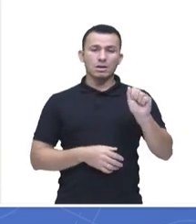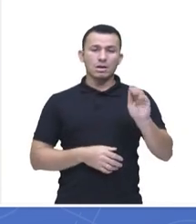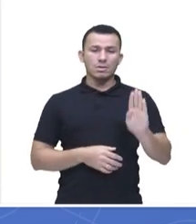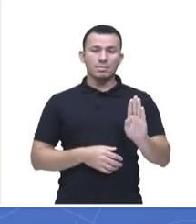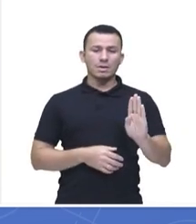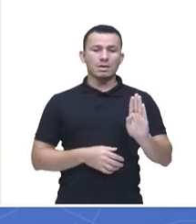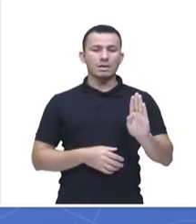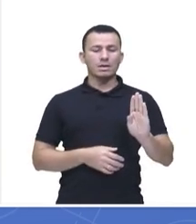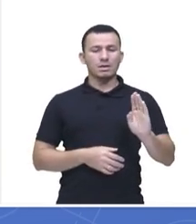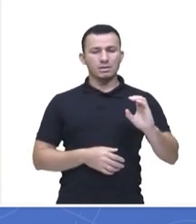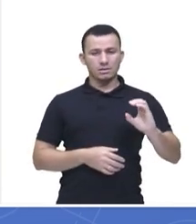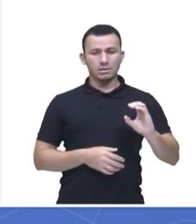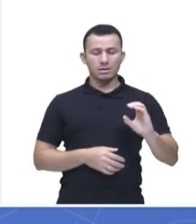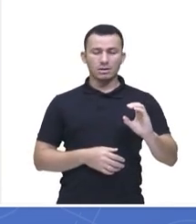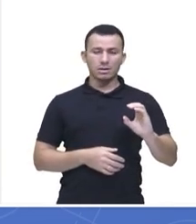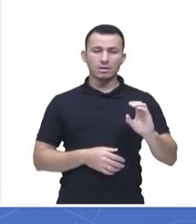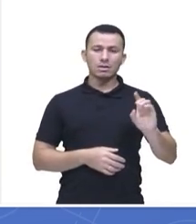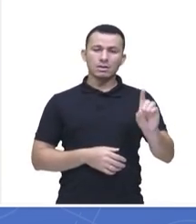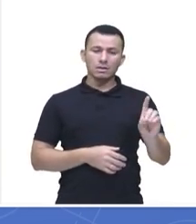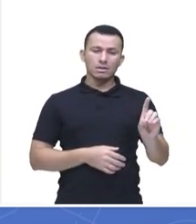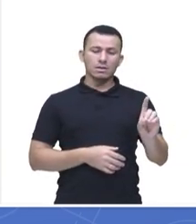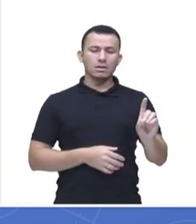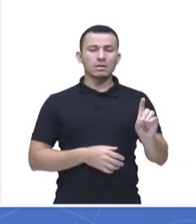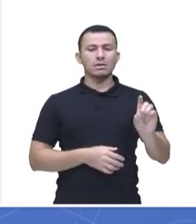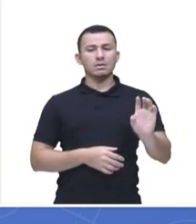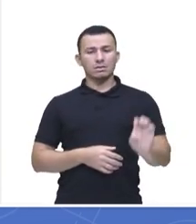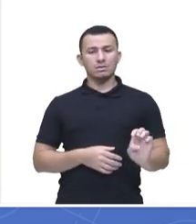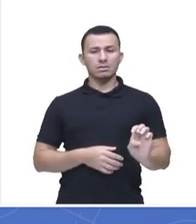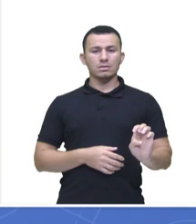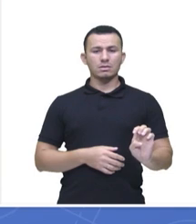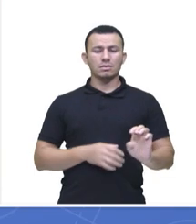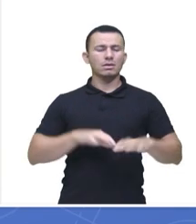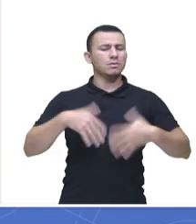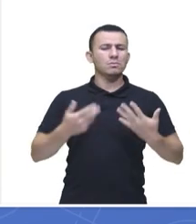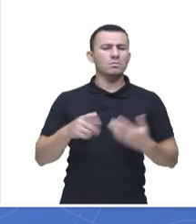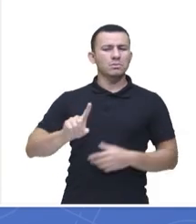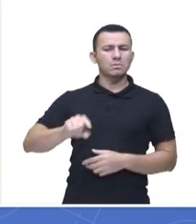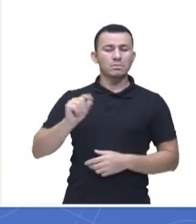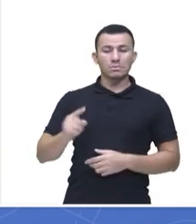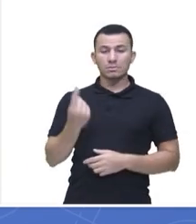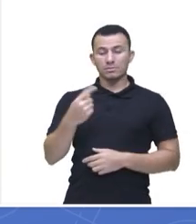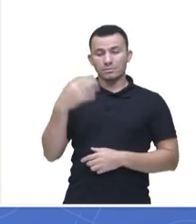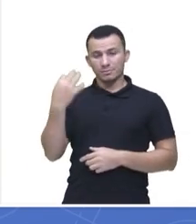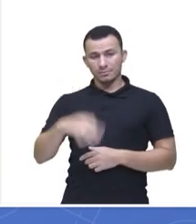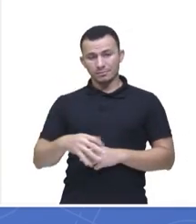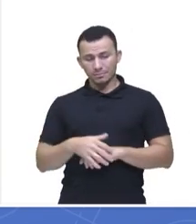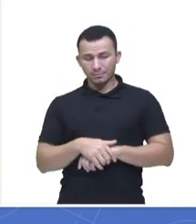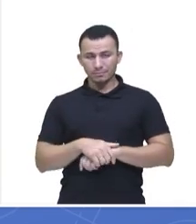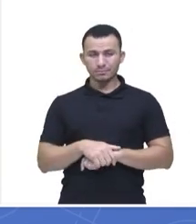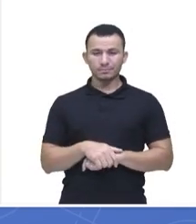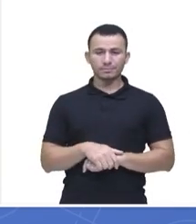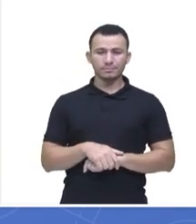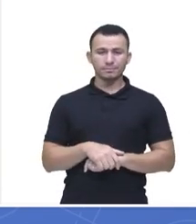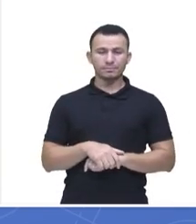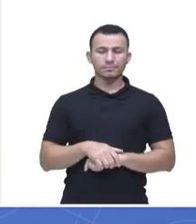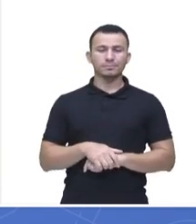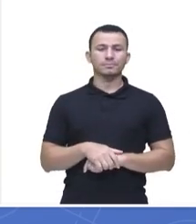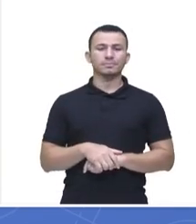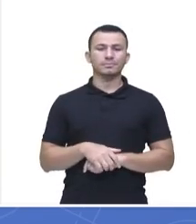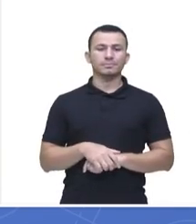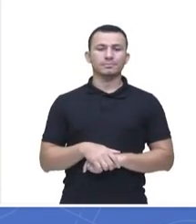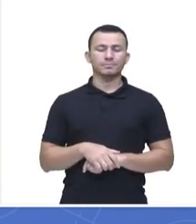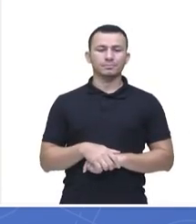2, C, 2, 3 e 1, D, 3, 1 e 2, ou E, 3, 2 e 1. Então,